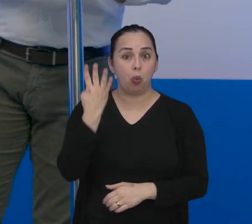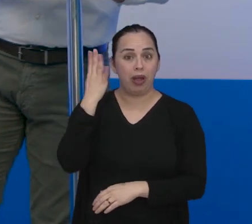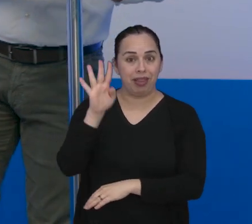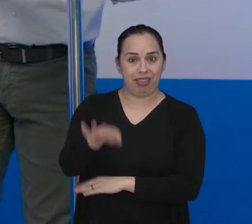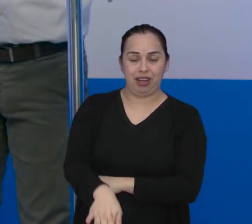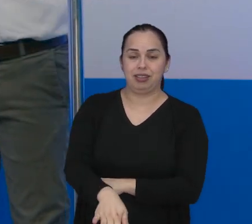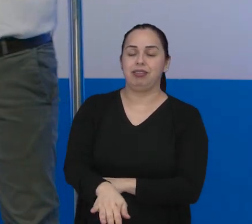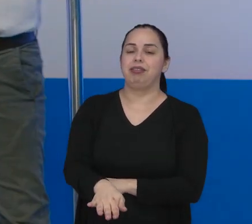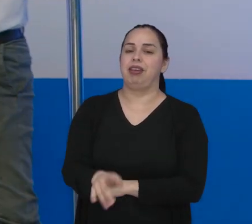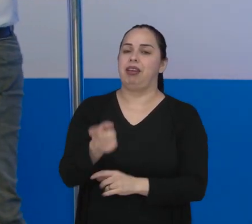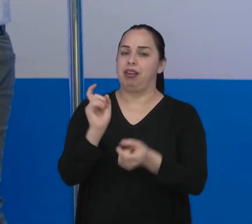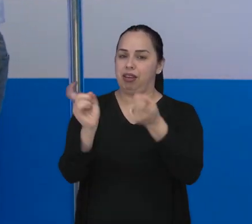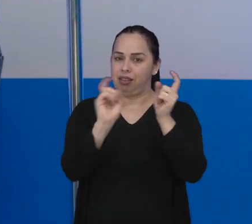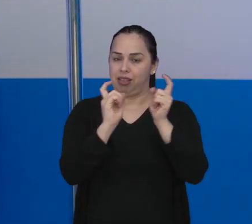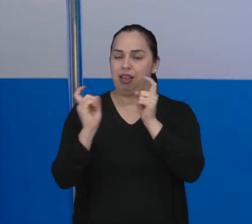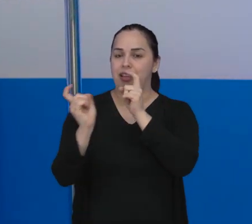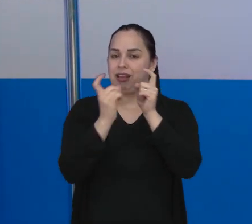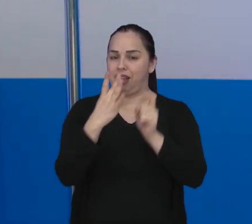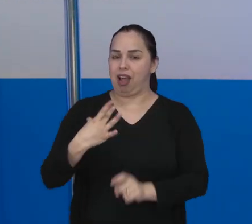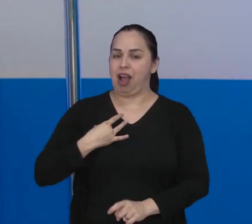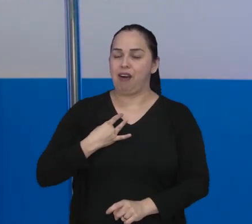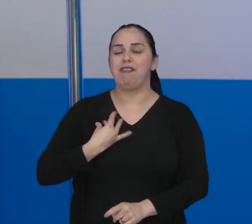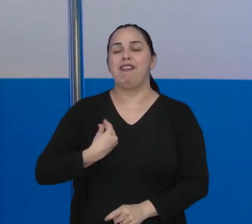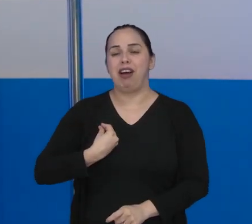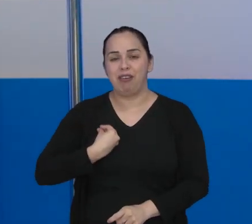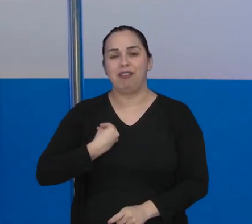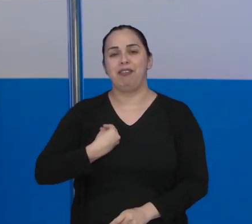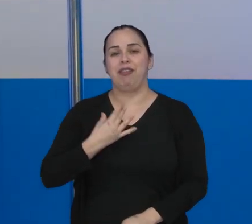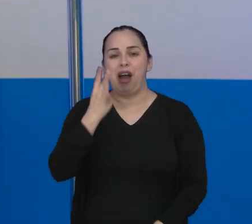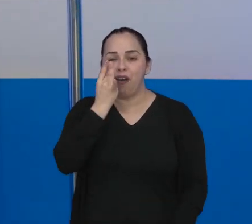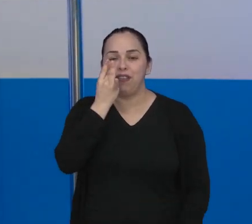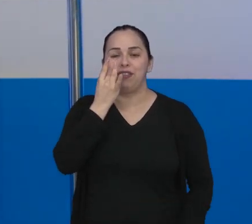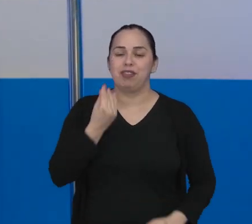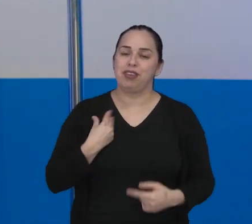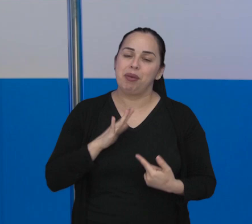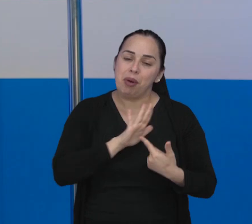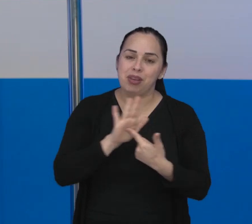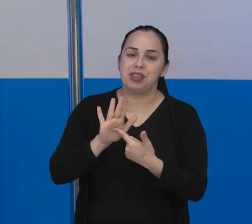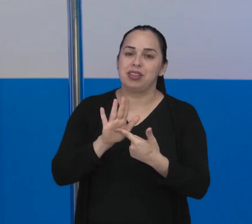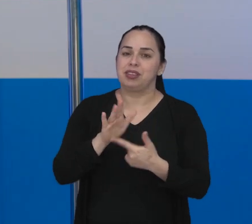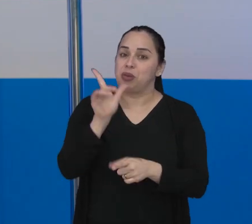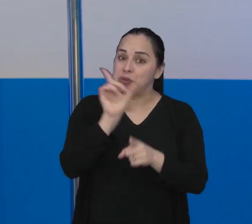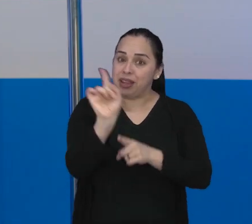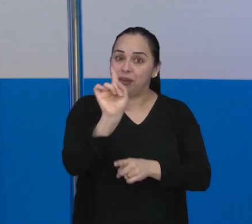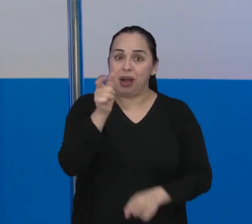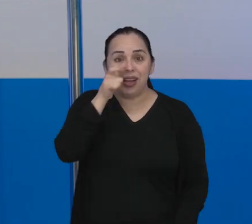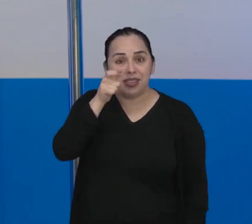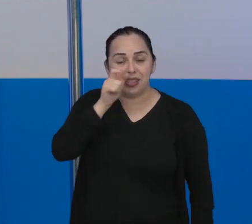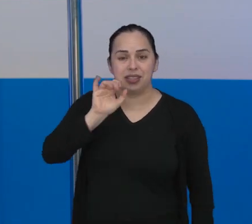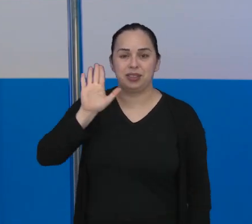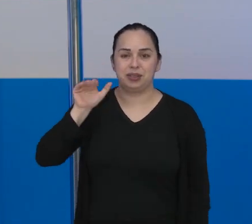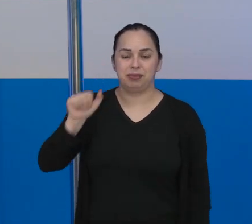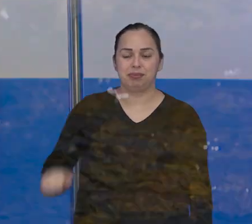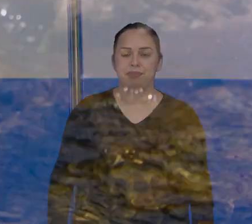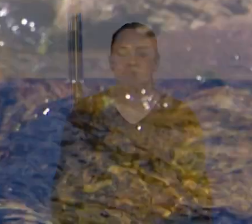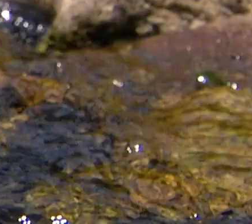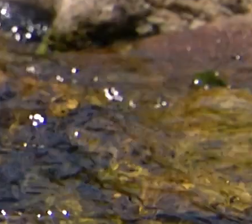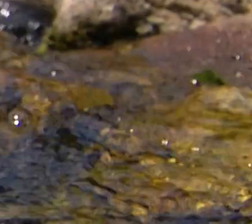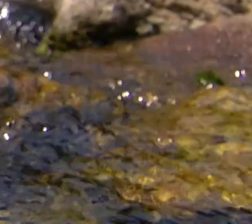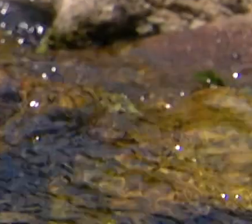Daqui a pouco, às 4 horas da tarde, tem sessão aqui na Câmara com transmissão ao vivo, viu? Não saia daí, até mais, tchau!